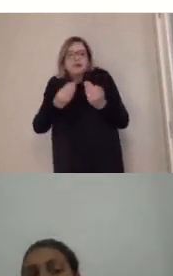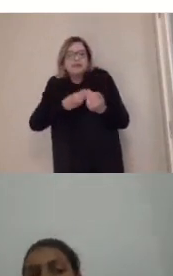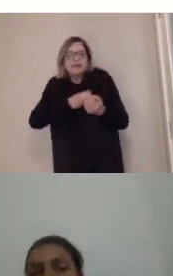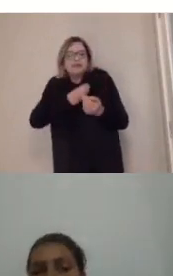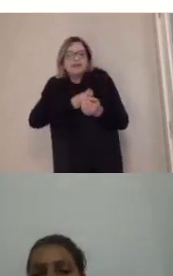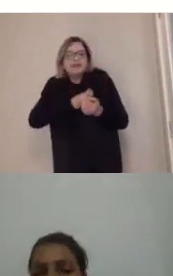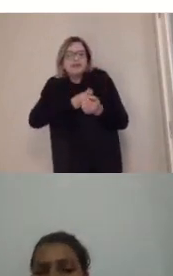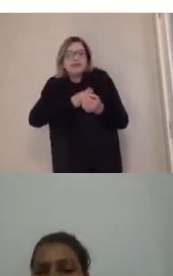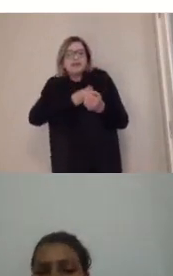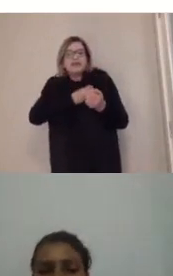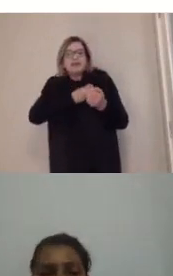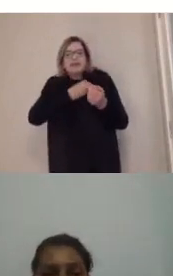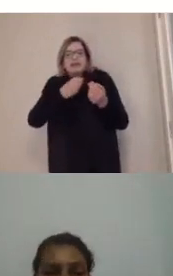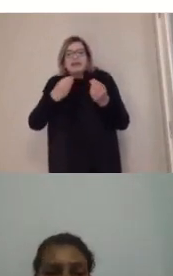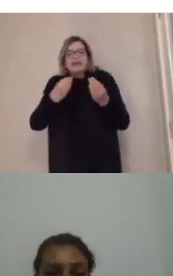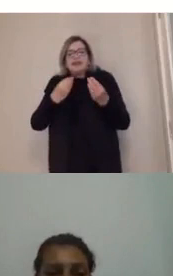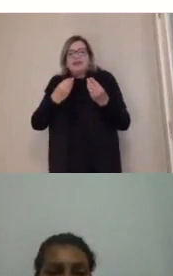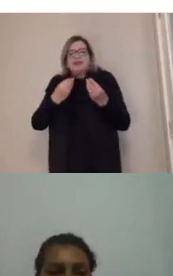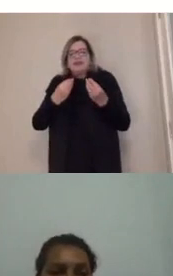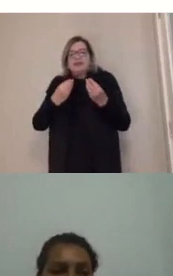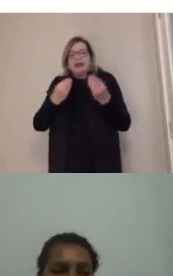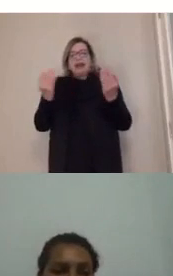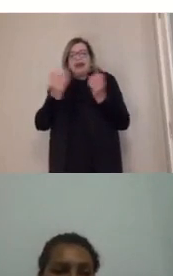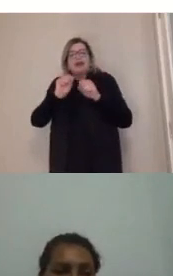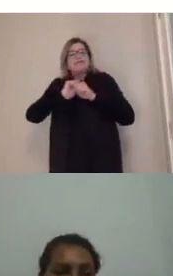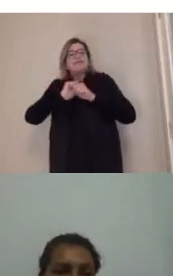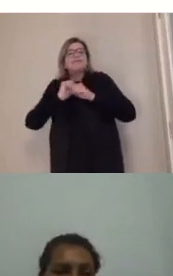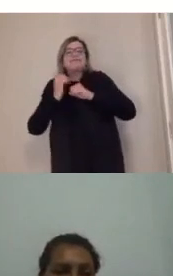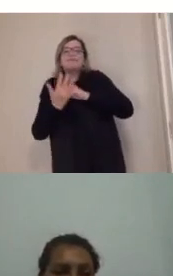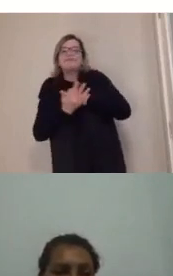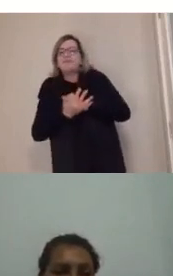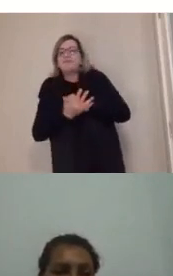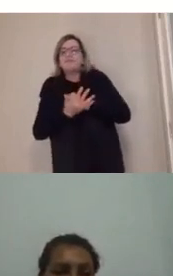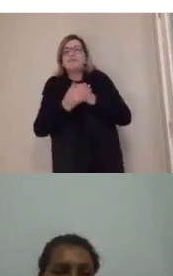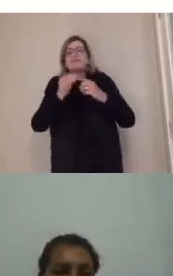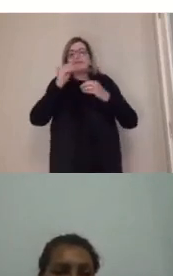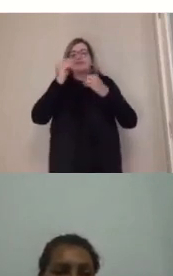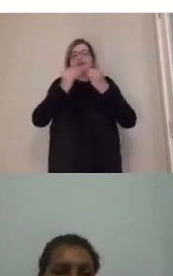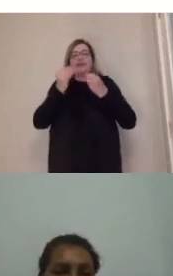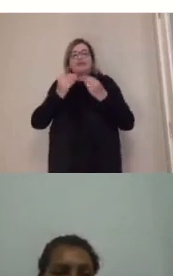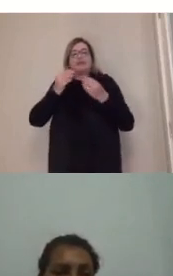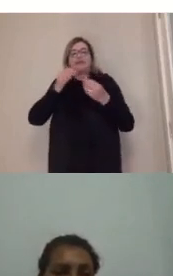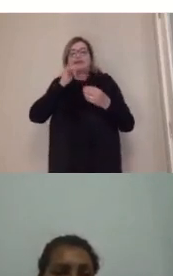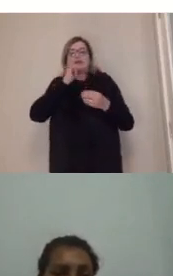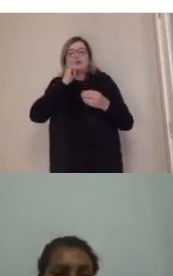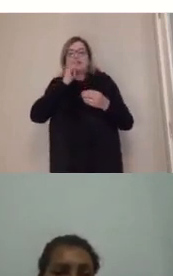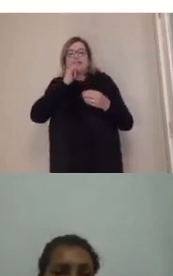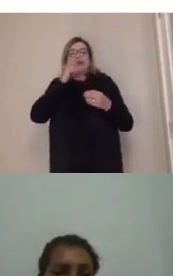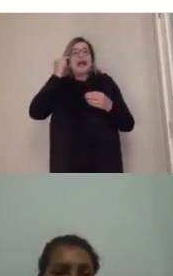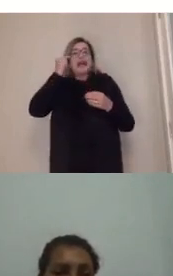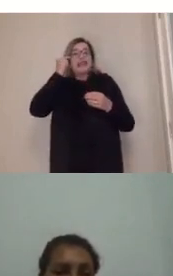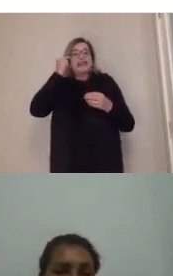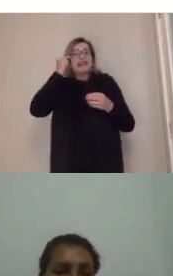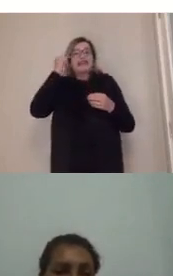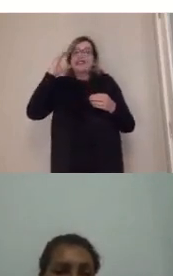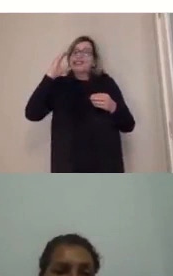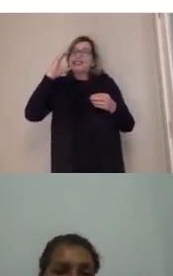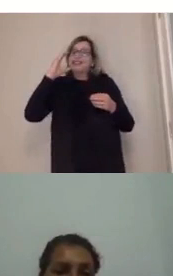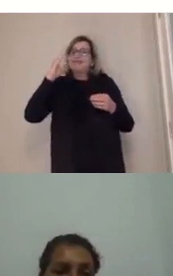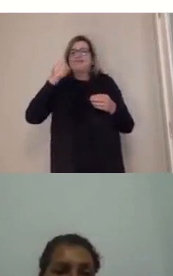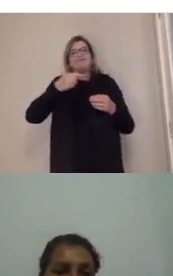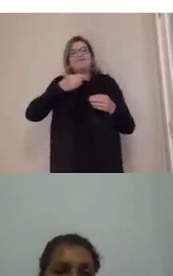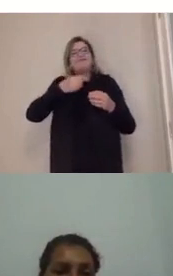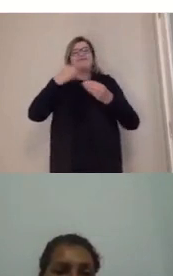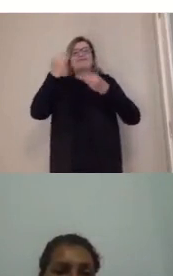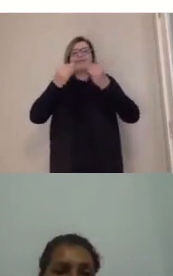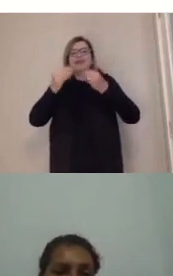né, em tempos de pandemia, que o monopólio, por exemplo, da China, na questão da, da, de máscara, de outros